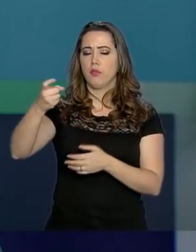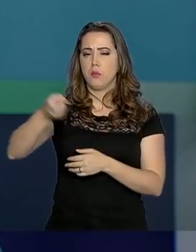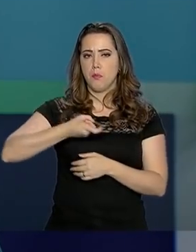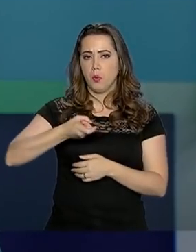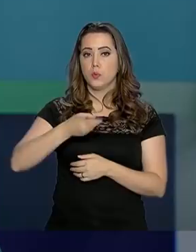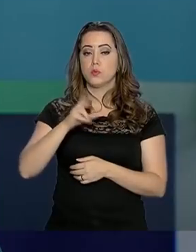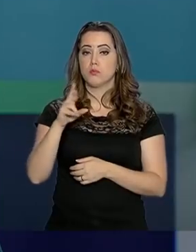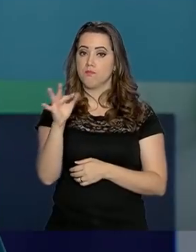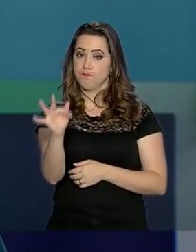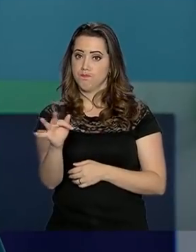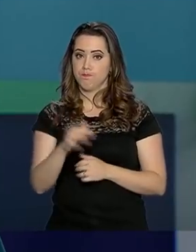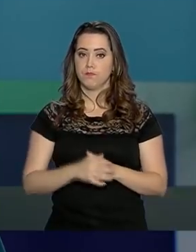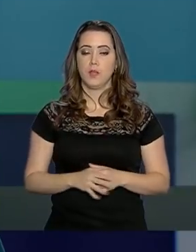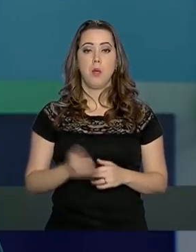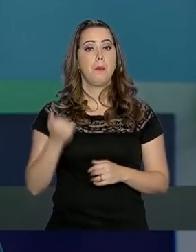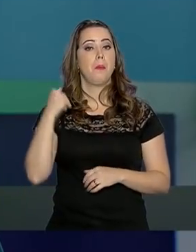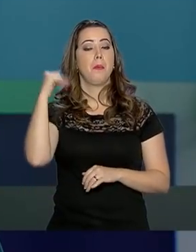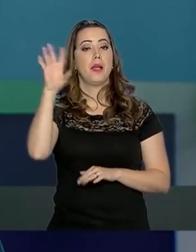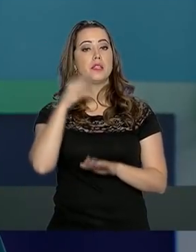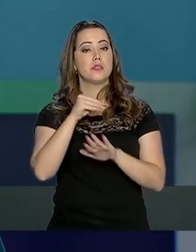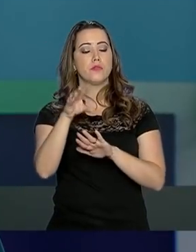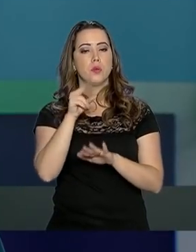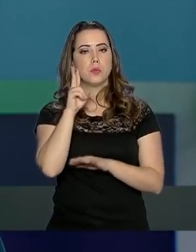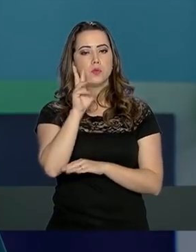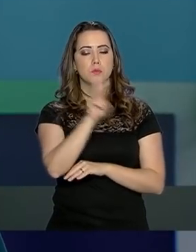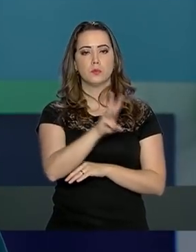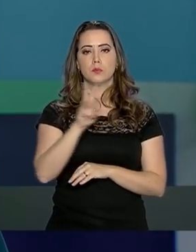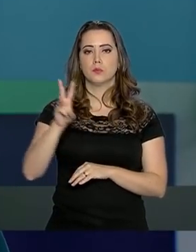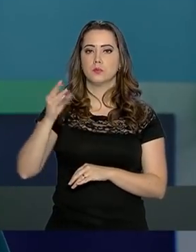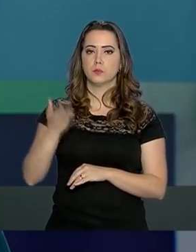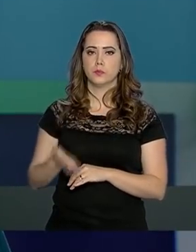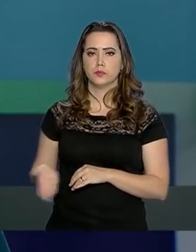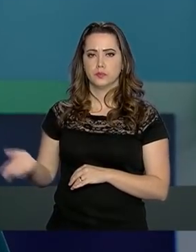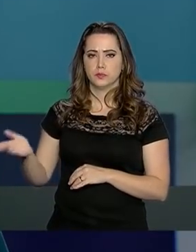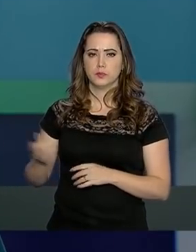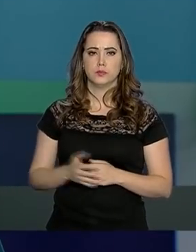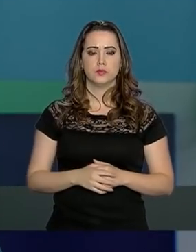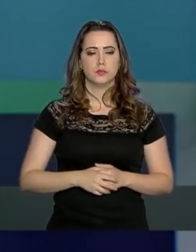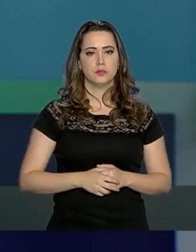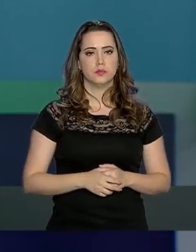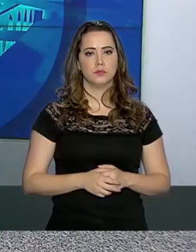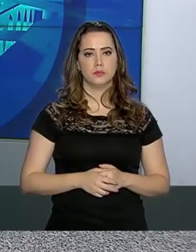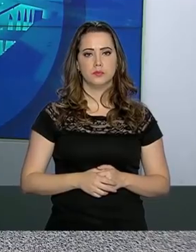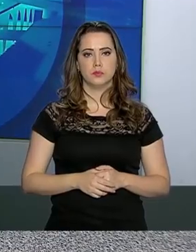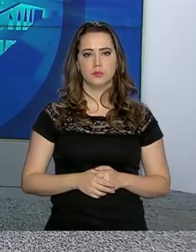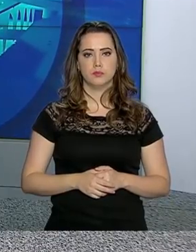pela Receita Federal. Para mais informações, só entrar na página do INSS.